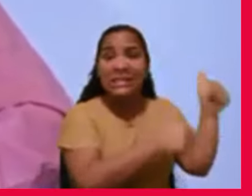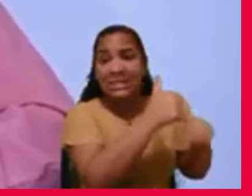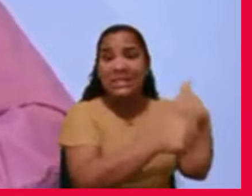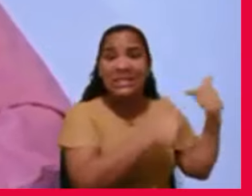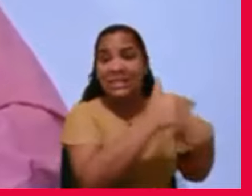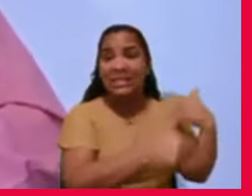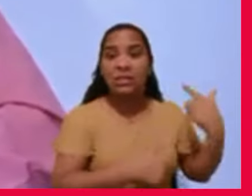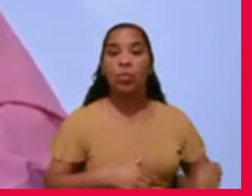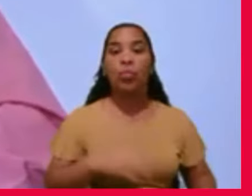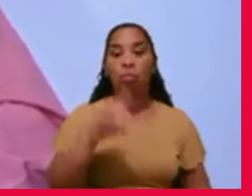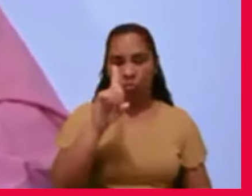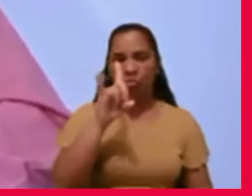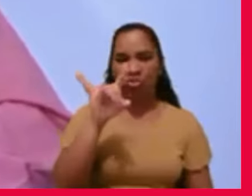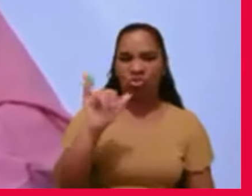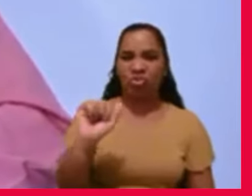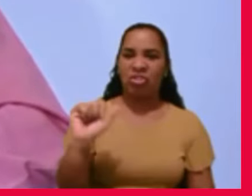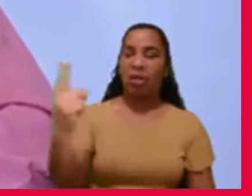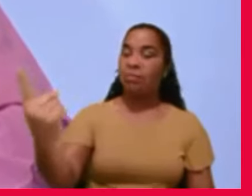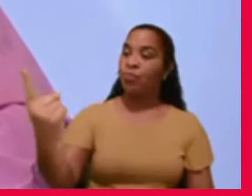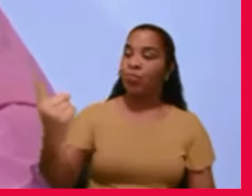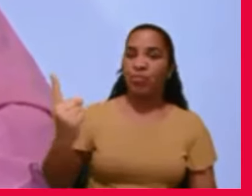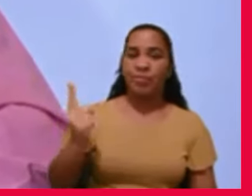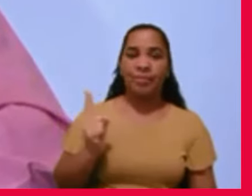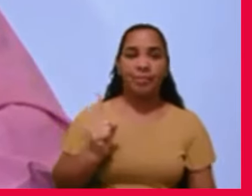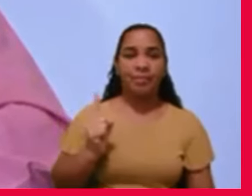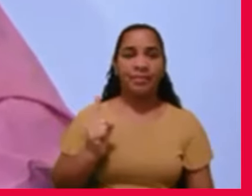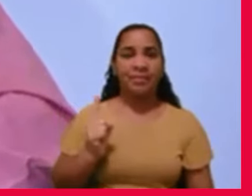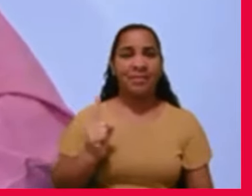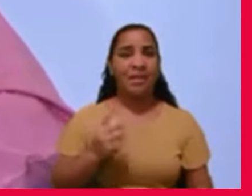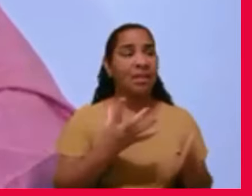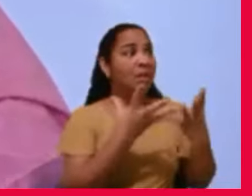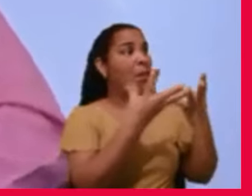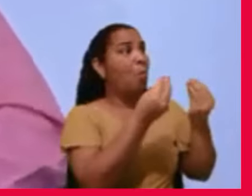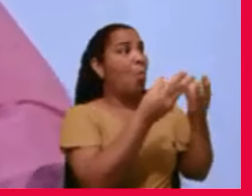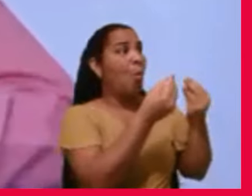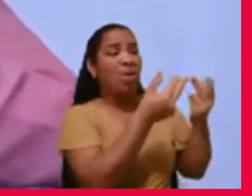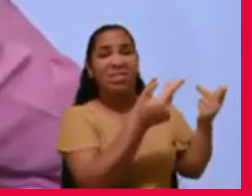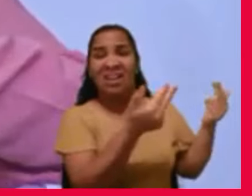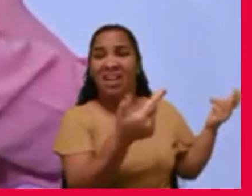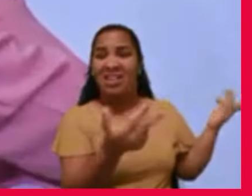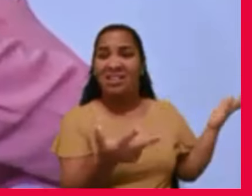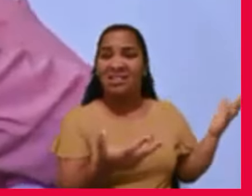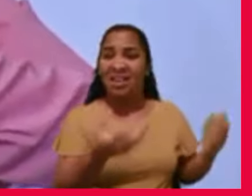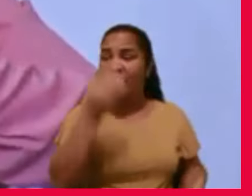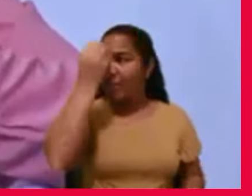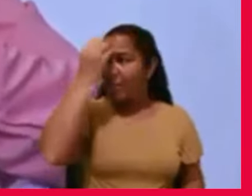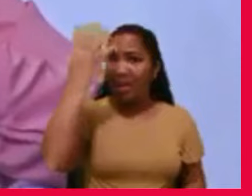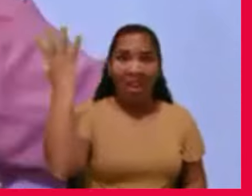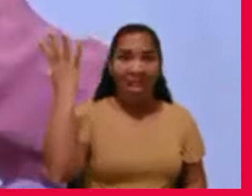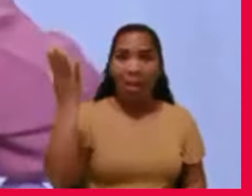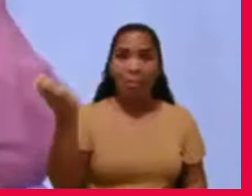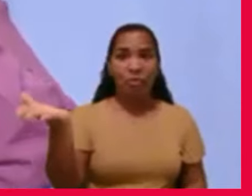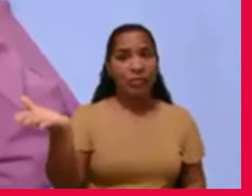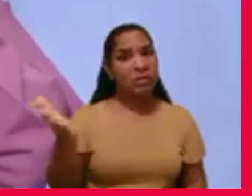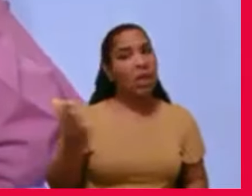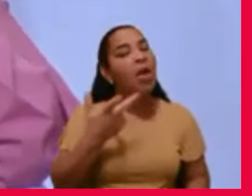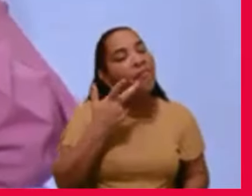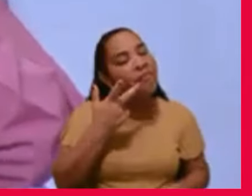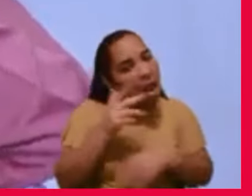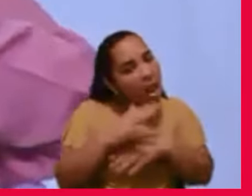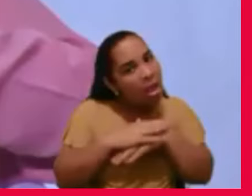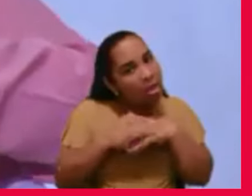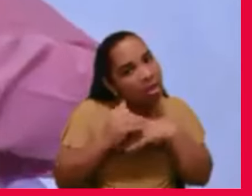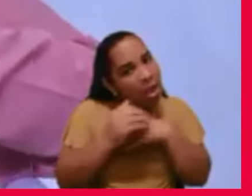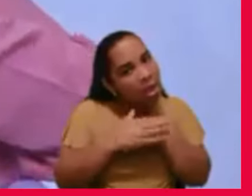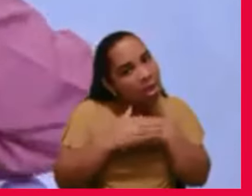meio bem, eu disse, eu tenho tanta gente que nem me lembro de você, mas eu falei com ternura, sei, nem